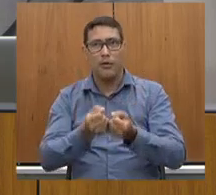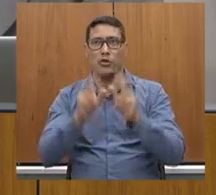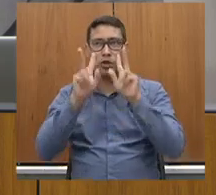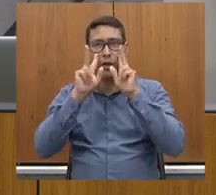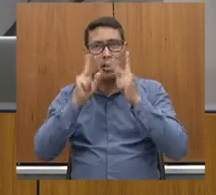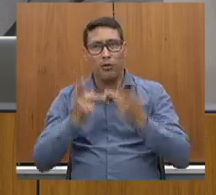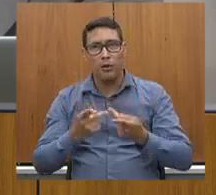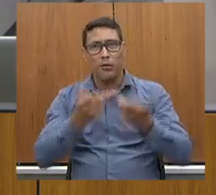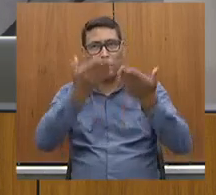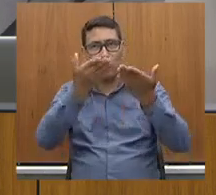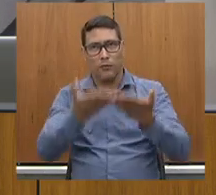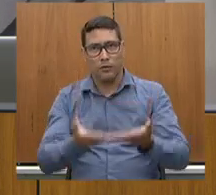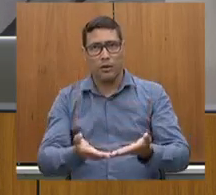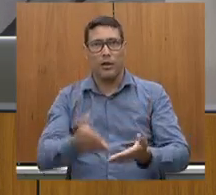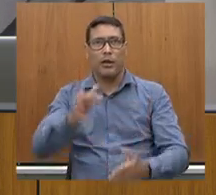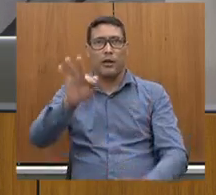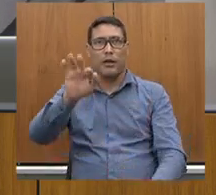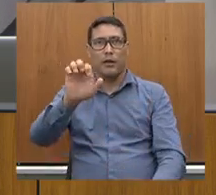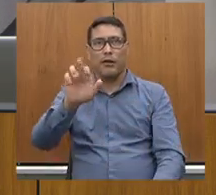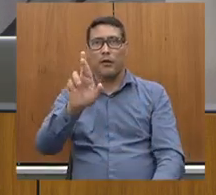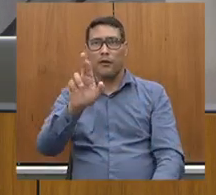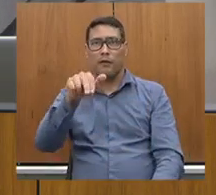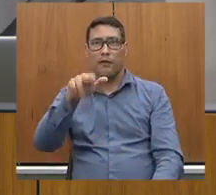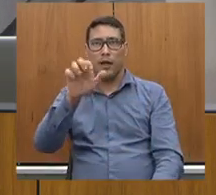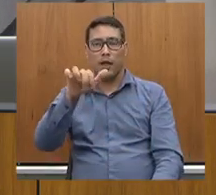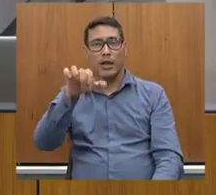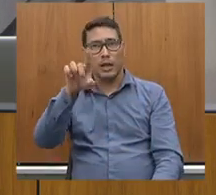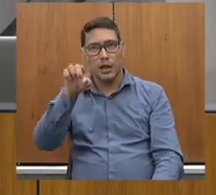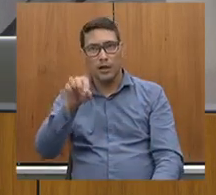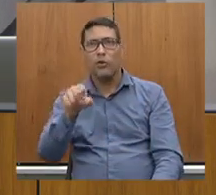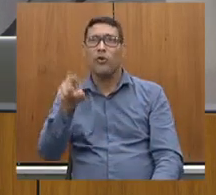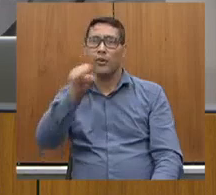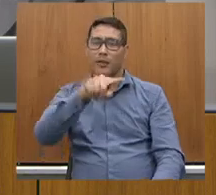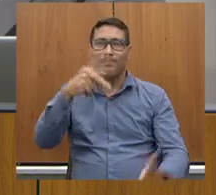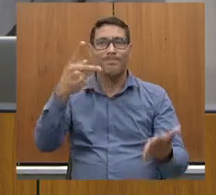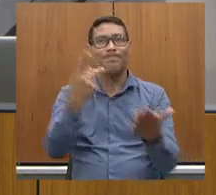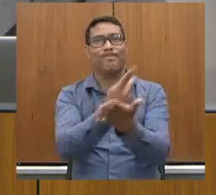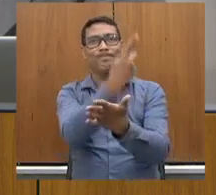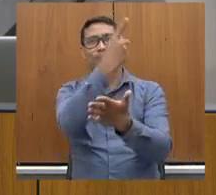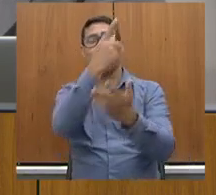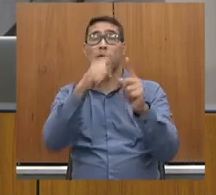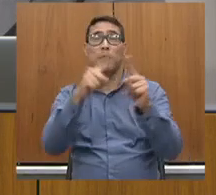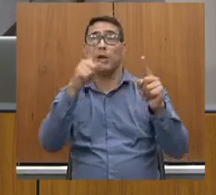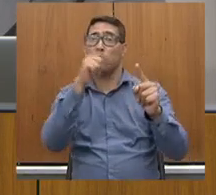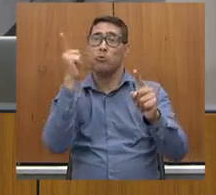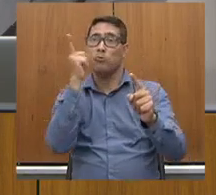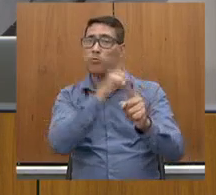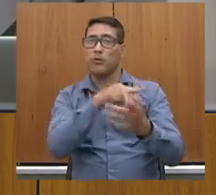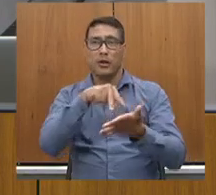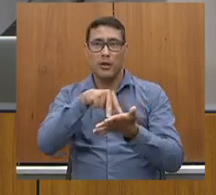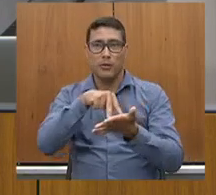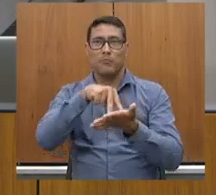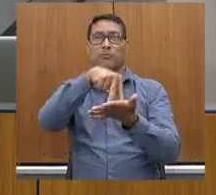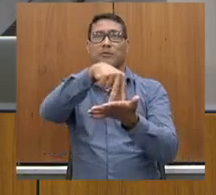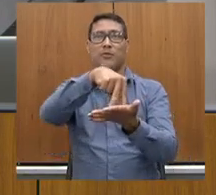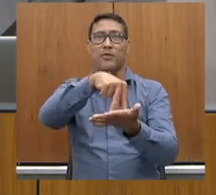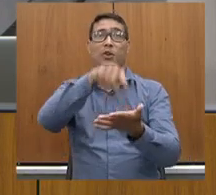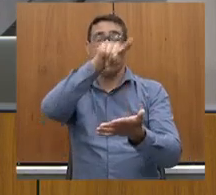você caiu, mas está de pé. Na verdade, você caiu e não ficou caído.